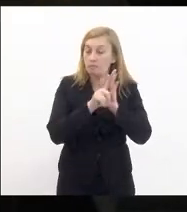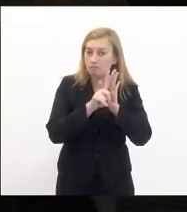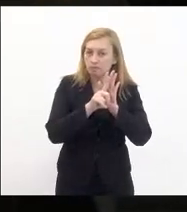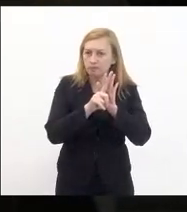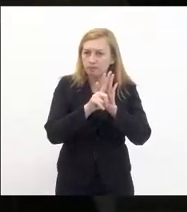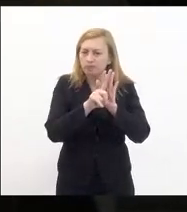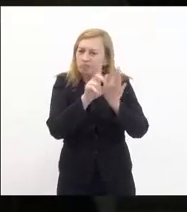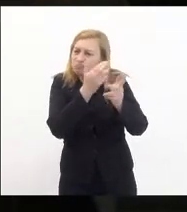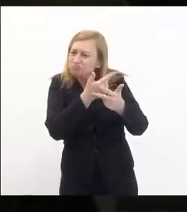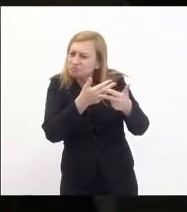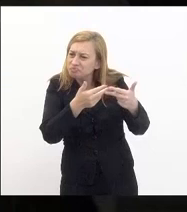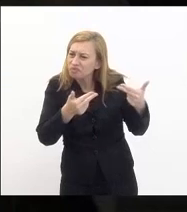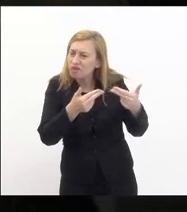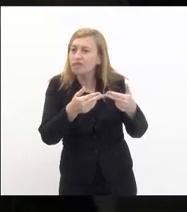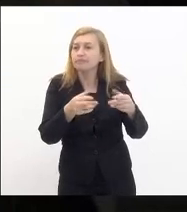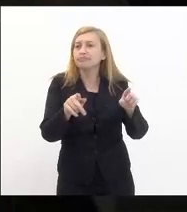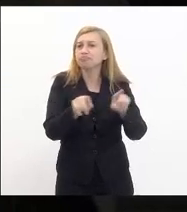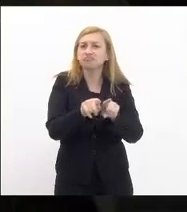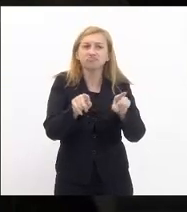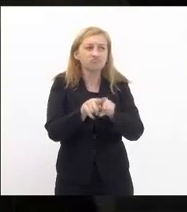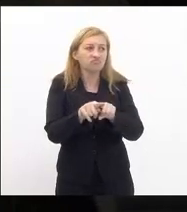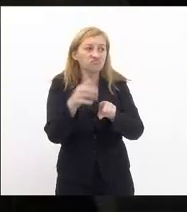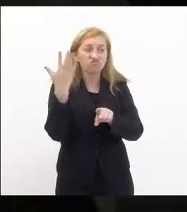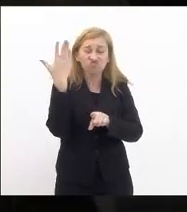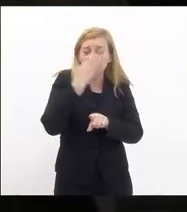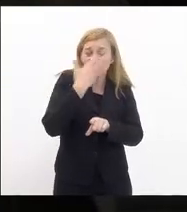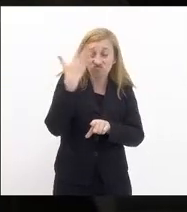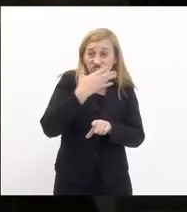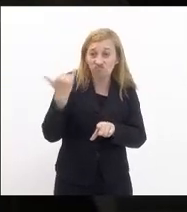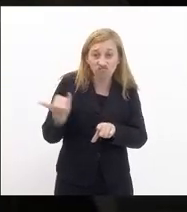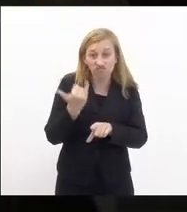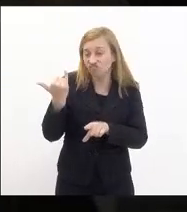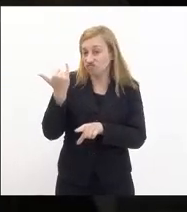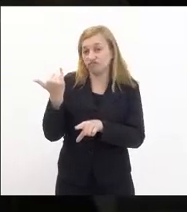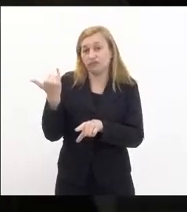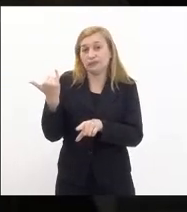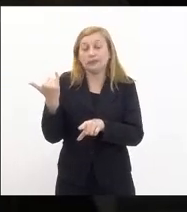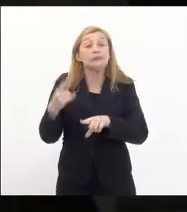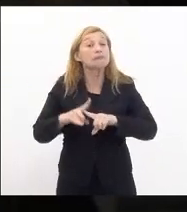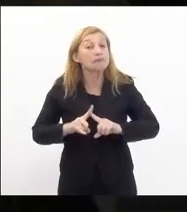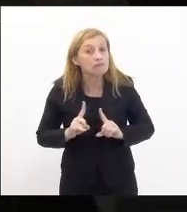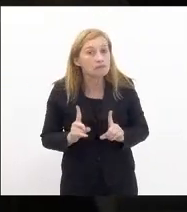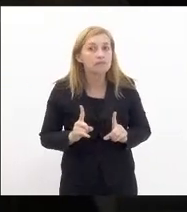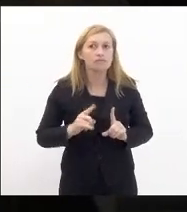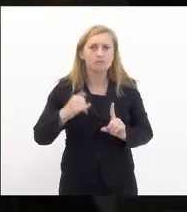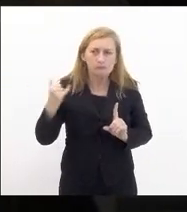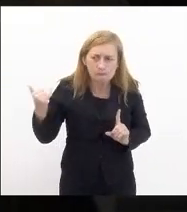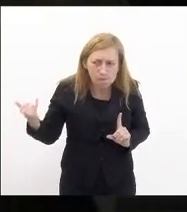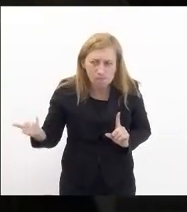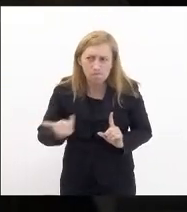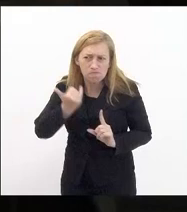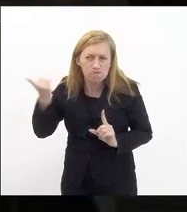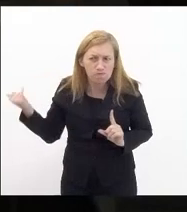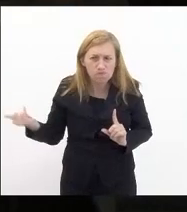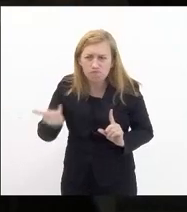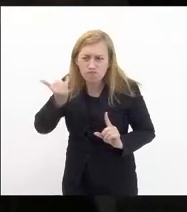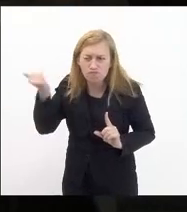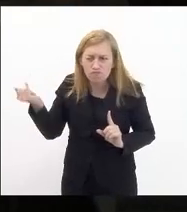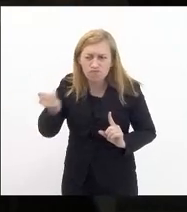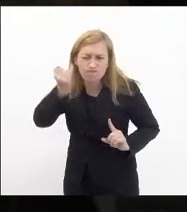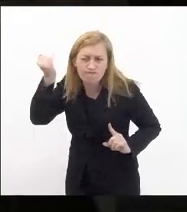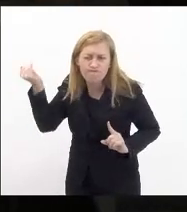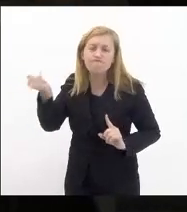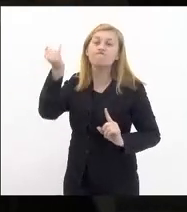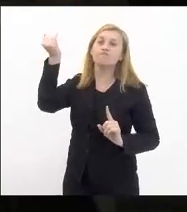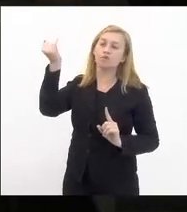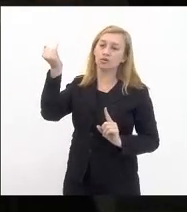muitos também não vê grande importância mas é muito importante que é